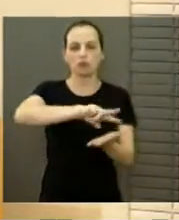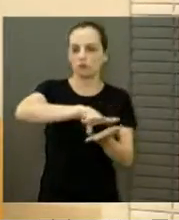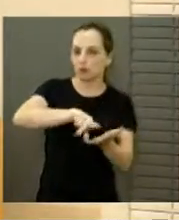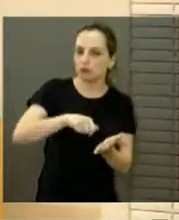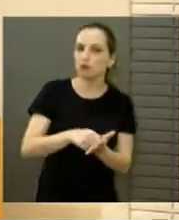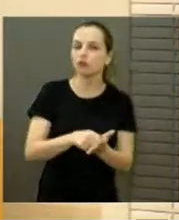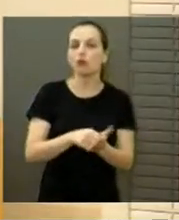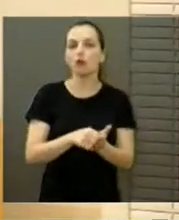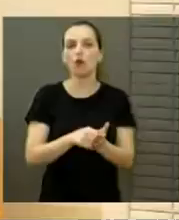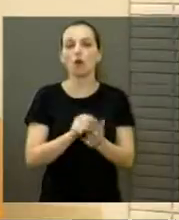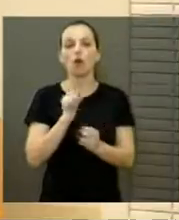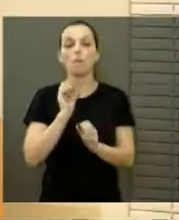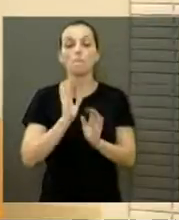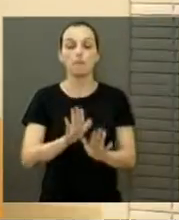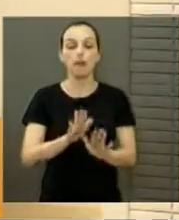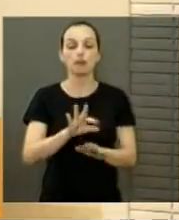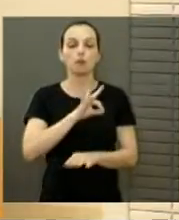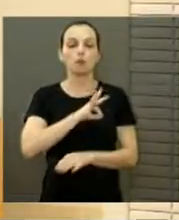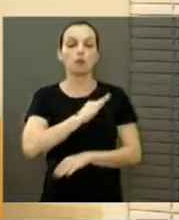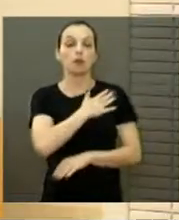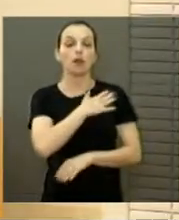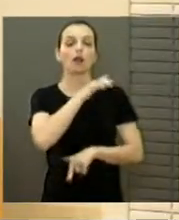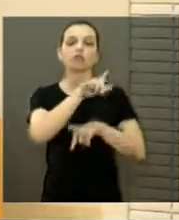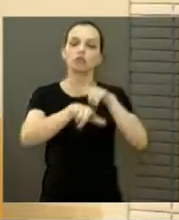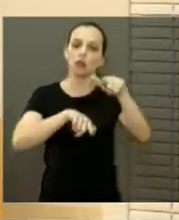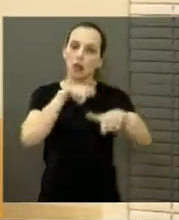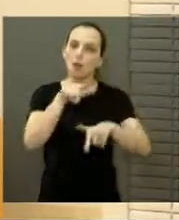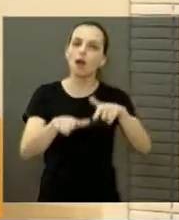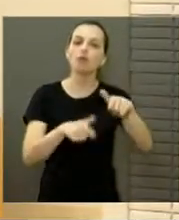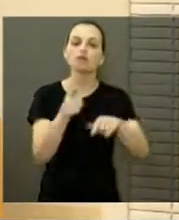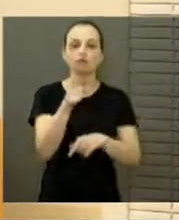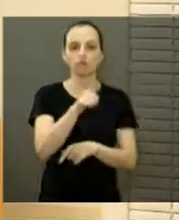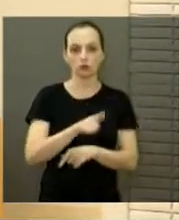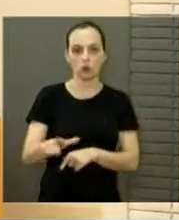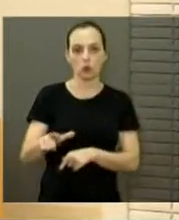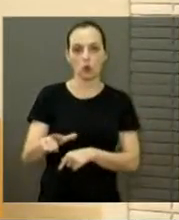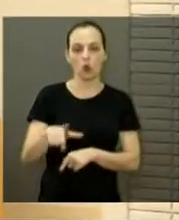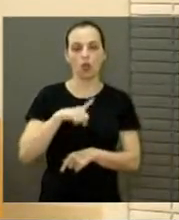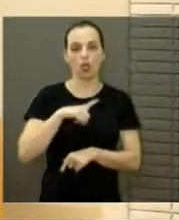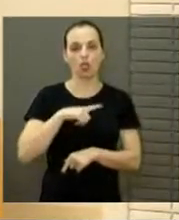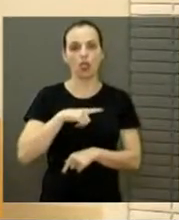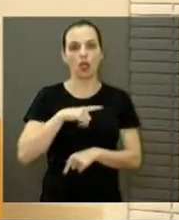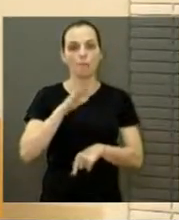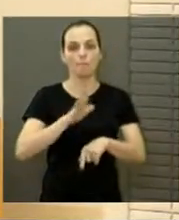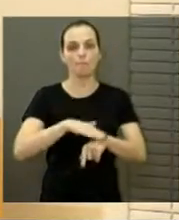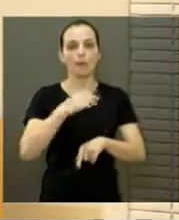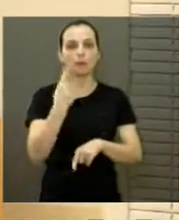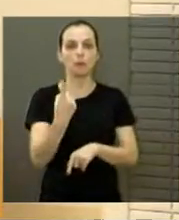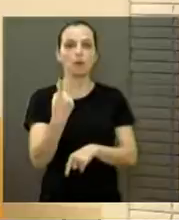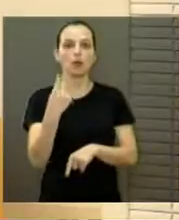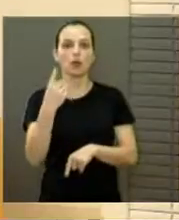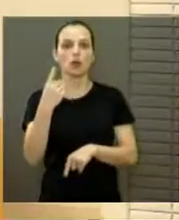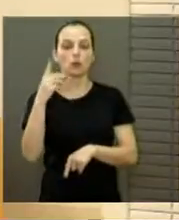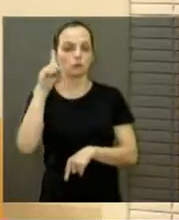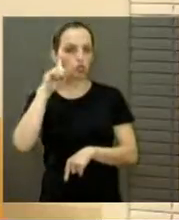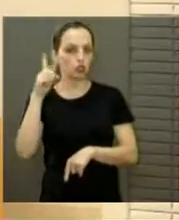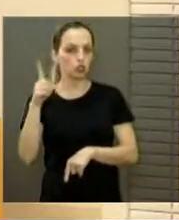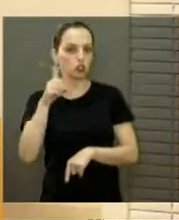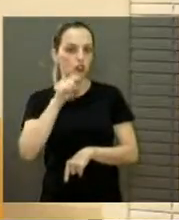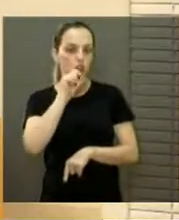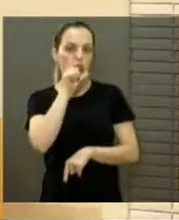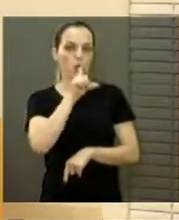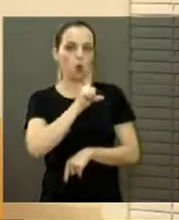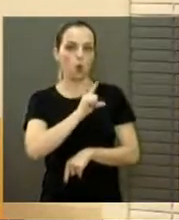os bancos, mas a Polícia Militar continua. E ela está a 1.223 dias sem aumento.